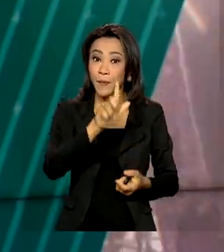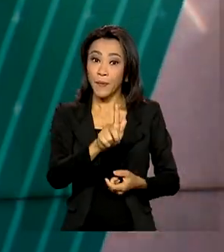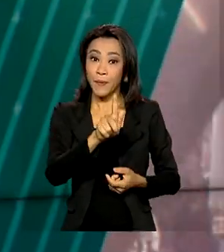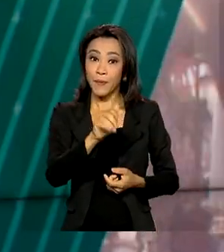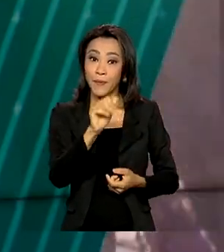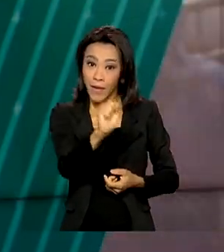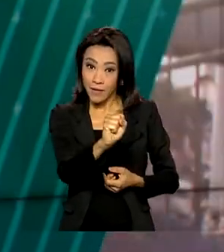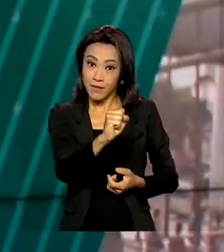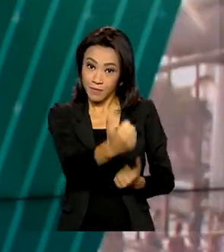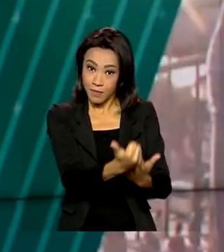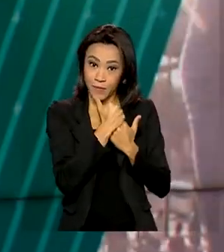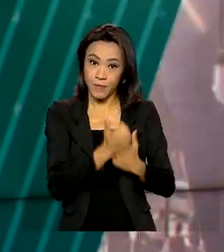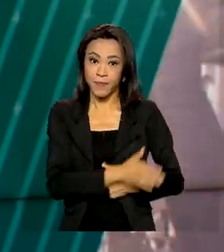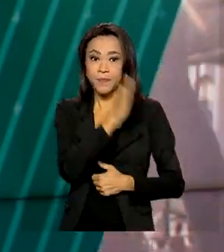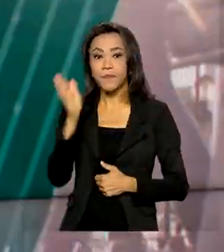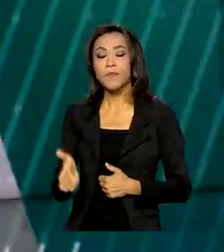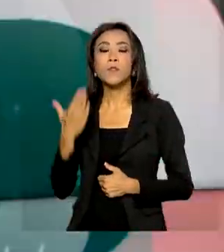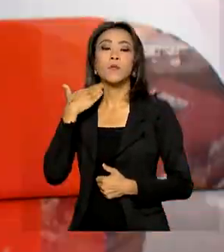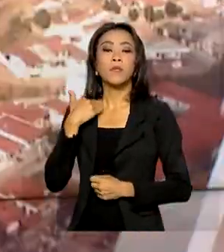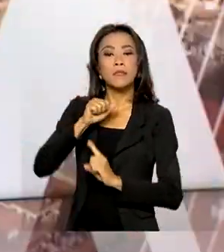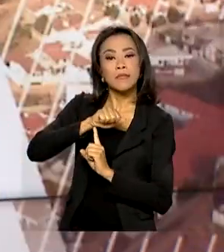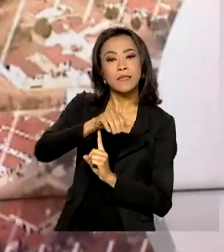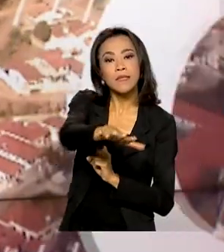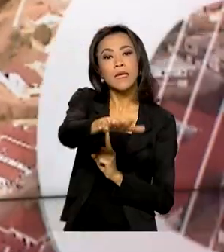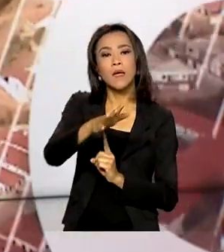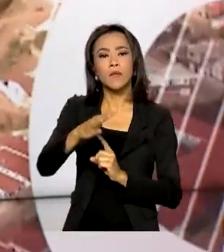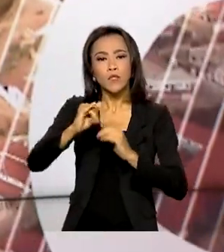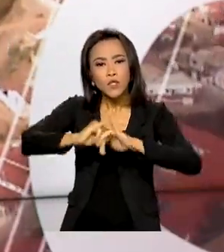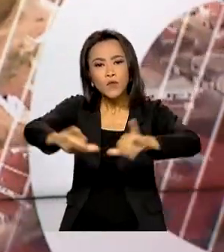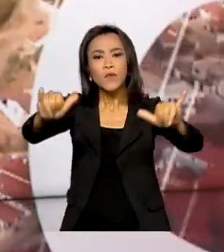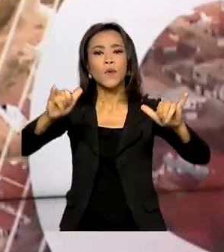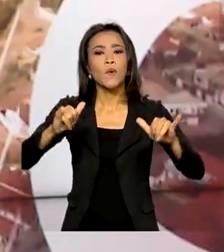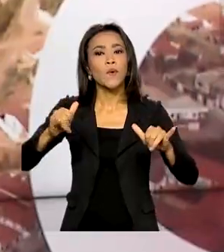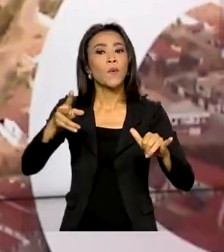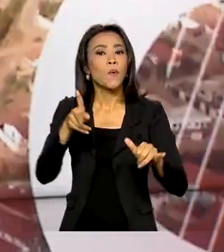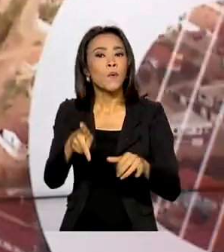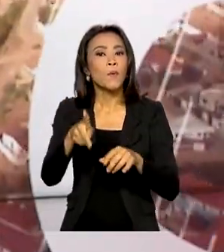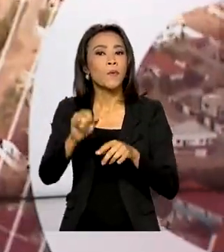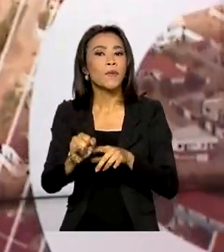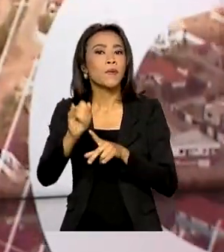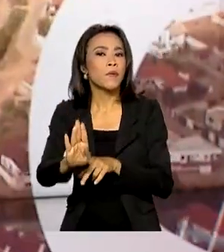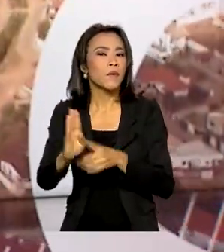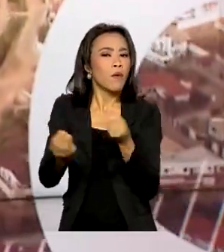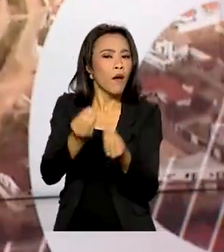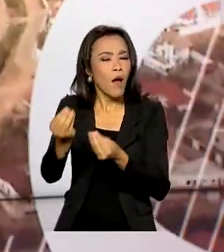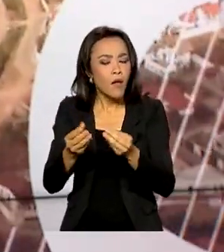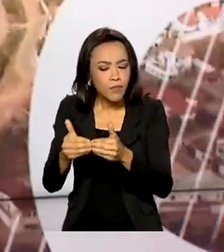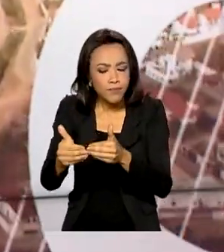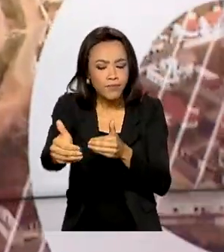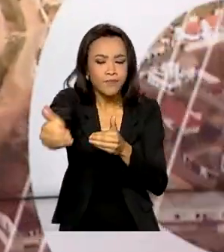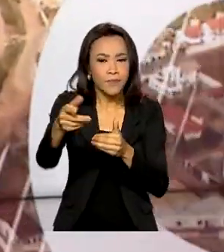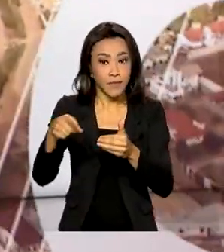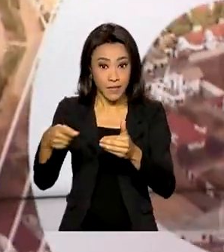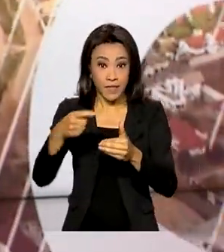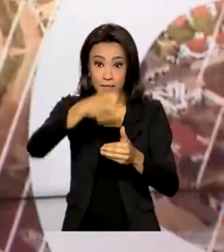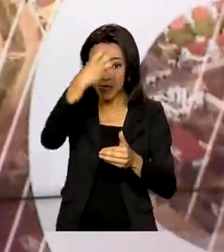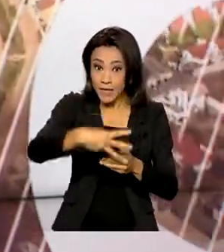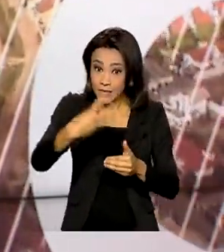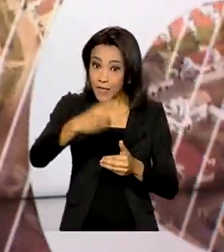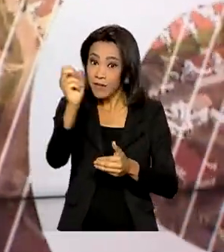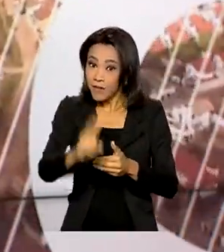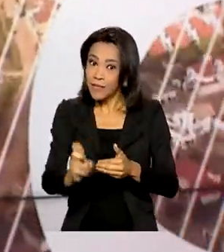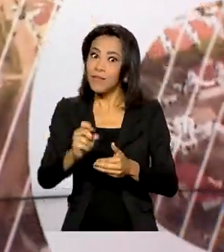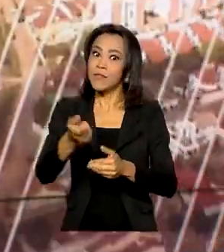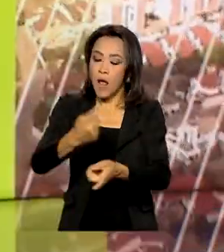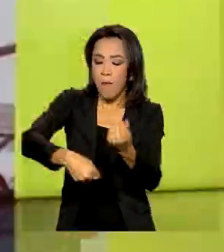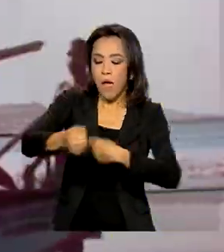O Banco Central divulgou a prévia do PIB para o segundo trimestre e pela primeira vez no ano, o mercado financeiro projeta um